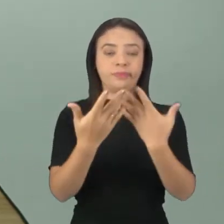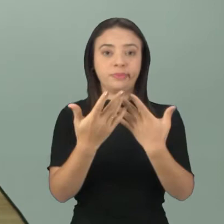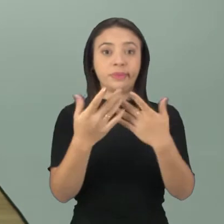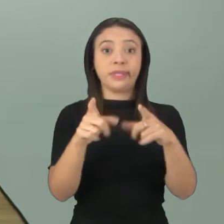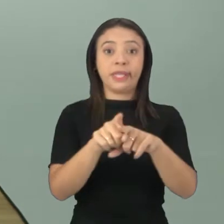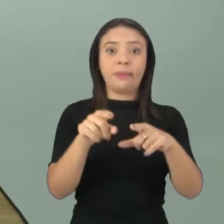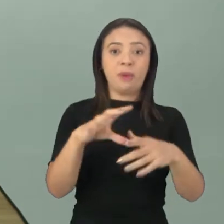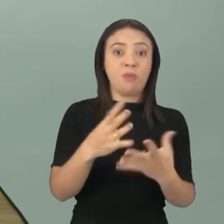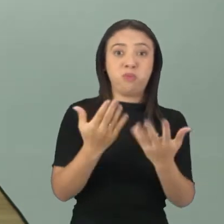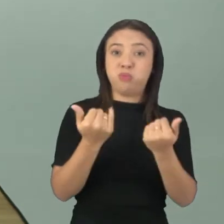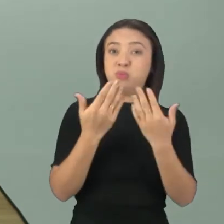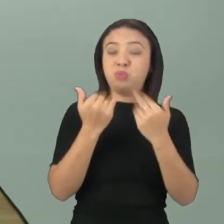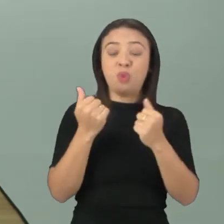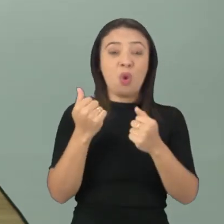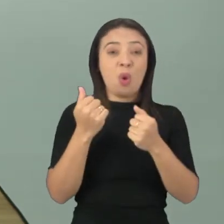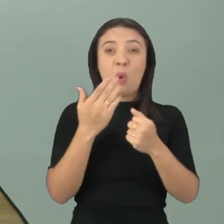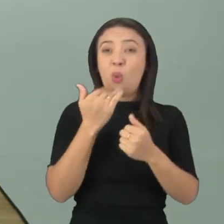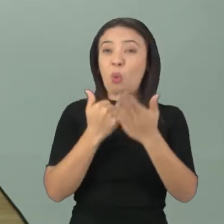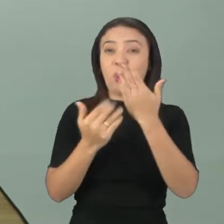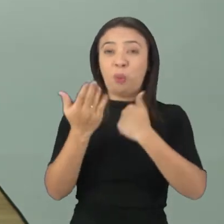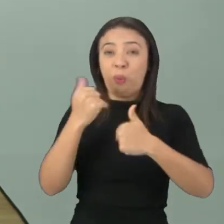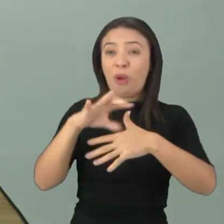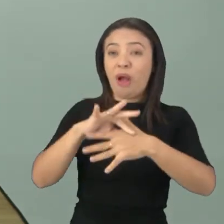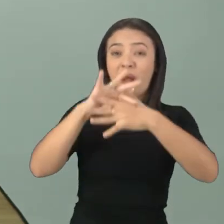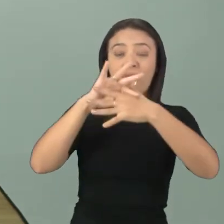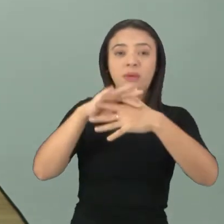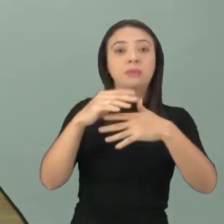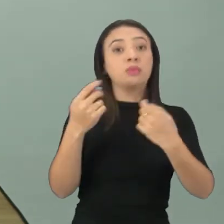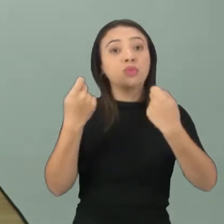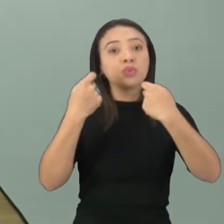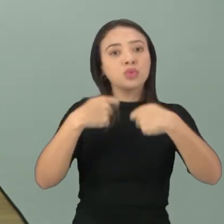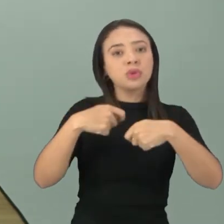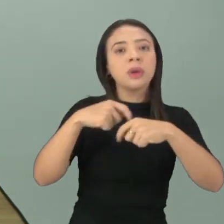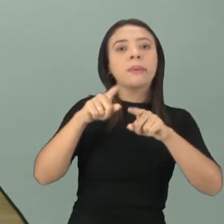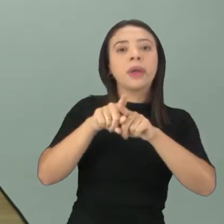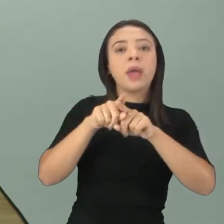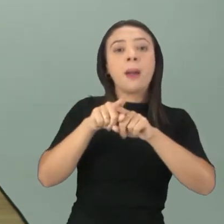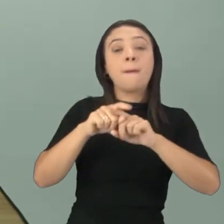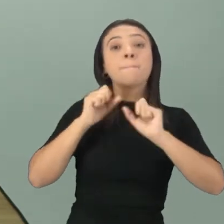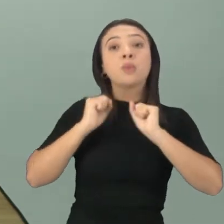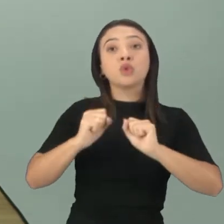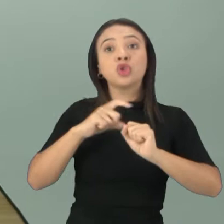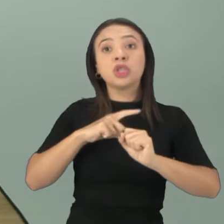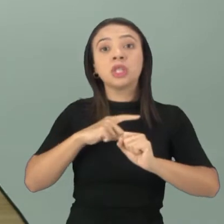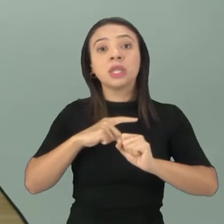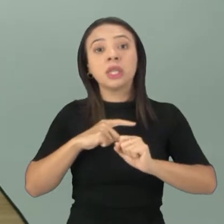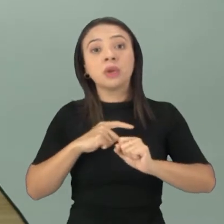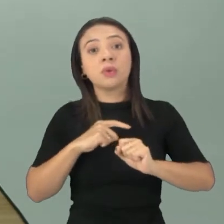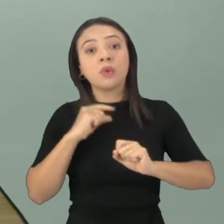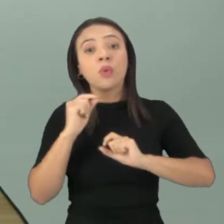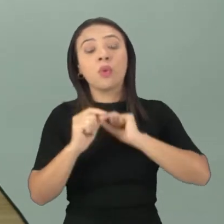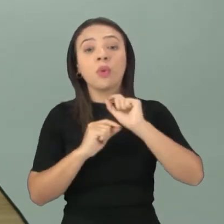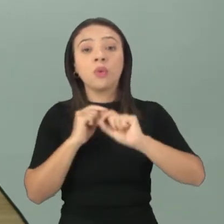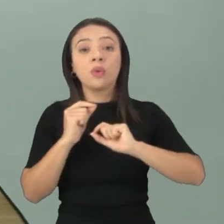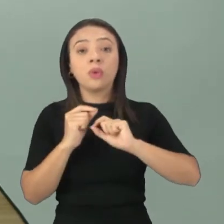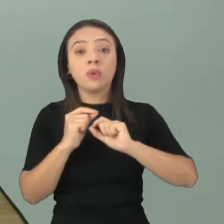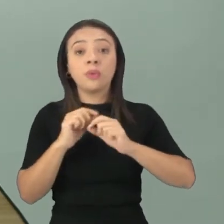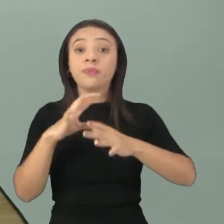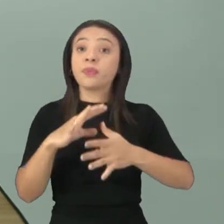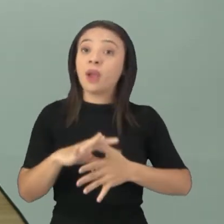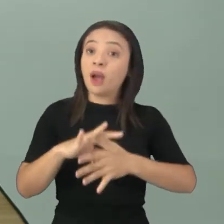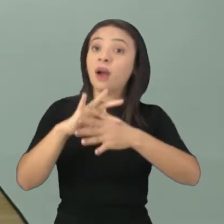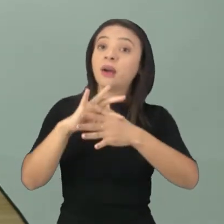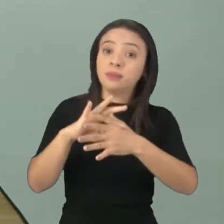carne e muito macarrão e nada das outras coisas. Poderia ter colocado o que nesse prato para ficar bem rico? Ele poderia ter colocado a